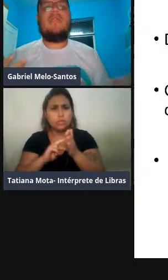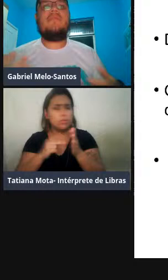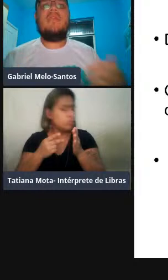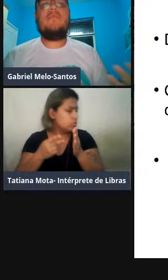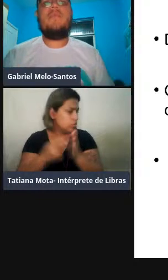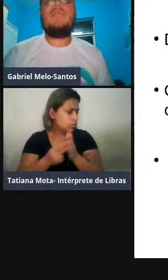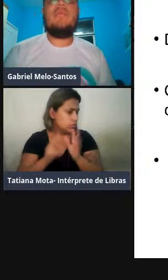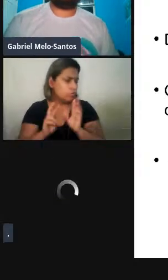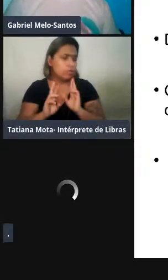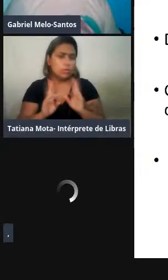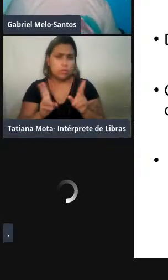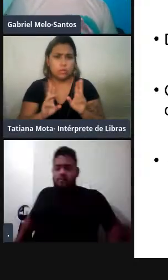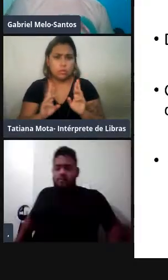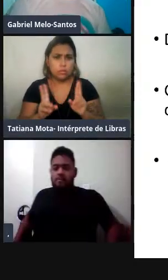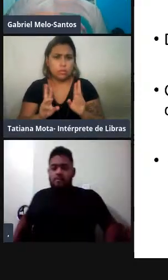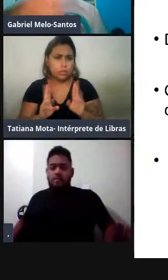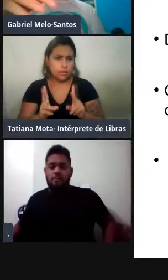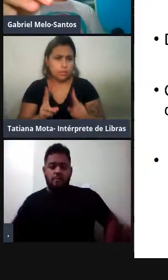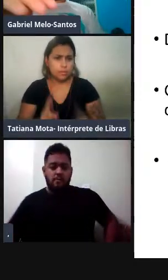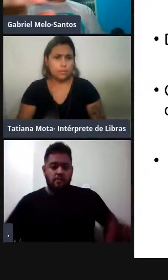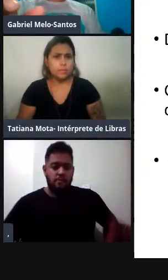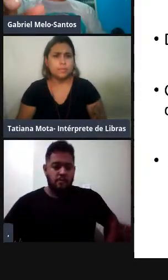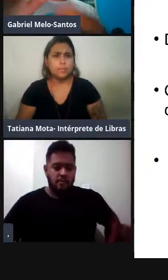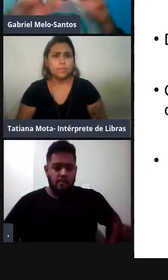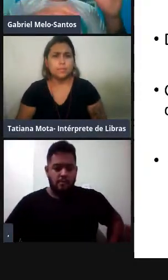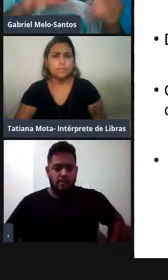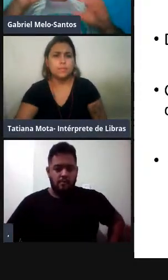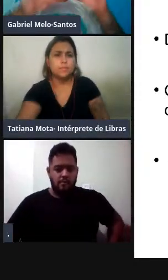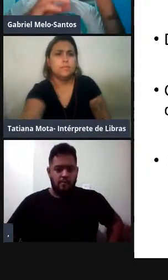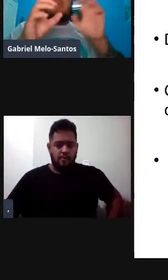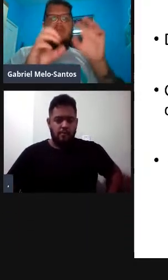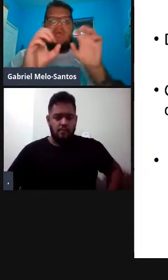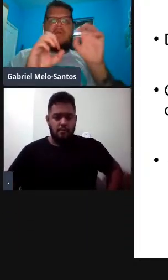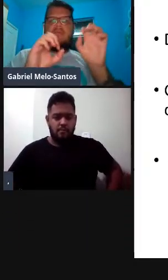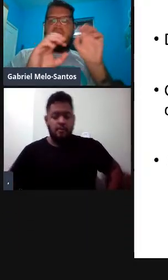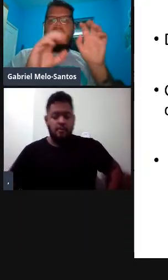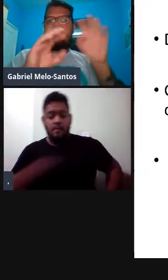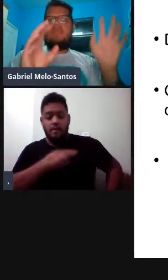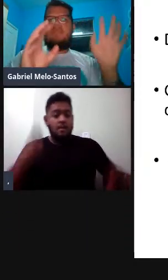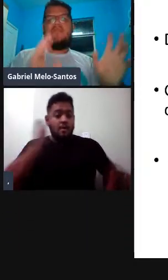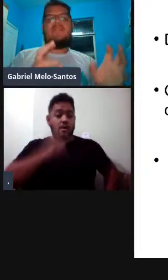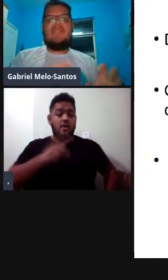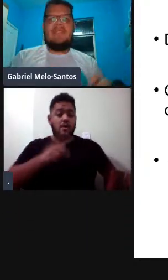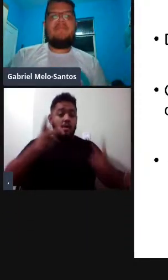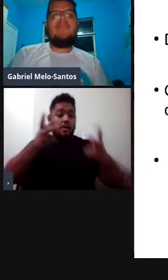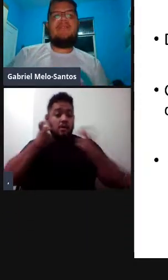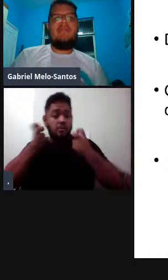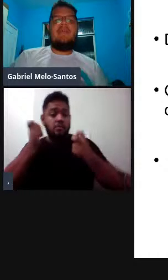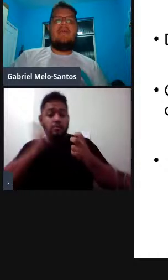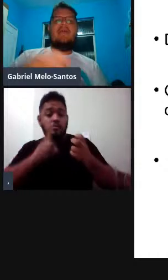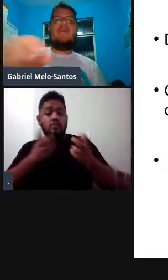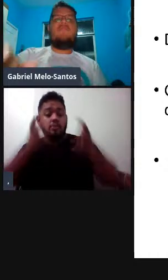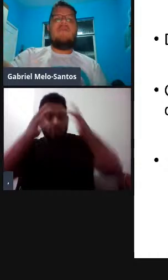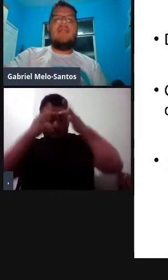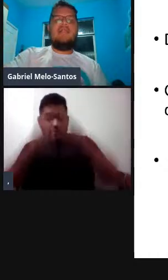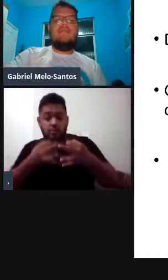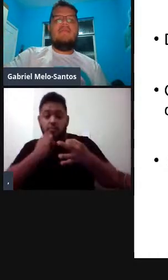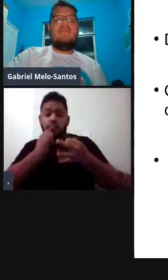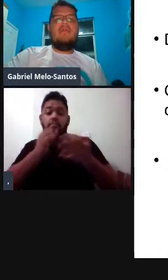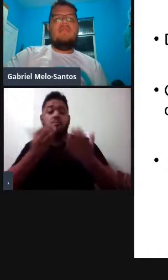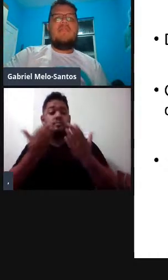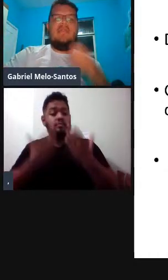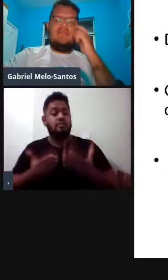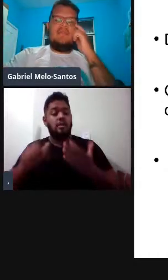significar coisas diferentes mesmo em português. Só pra vocês terem uma comparação bem grosseira, mas é algo